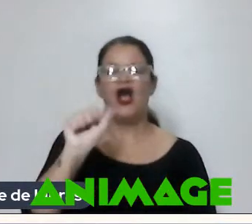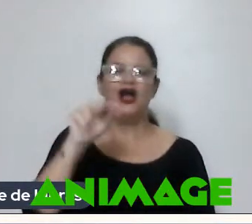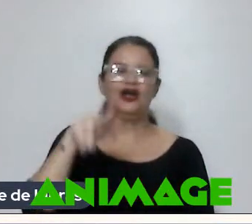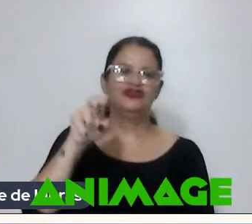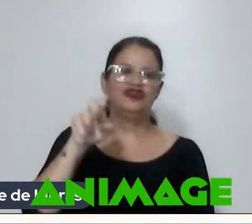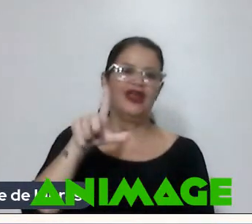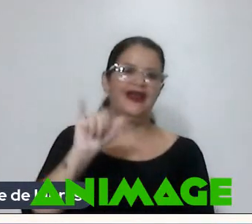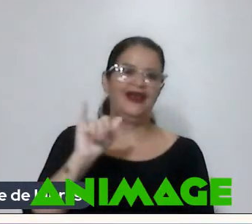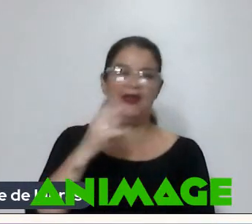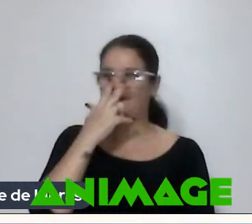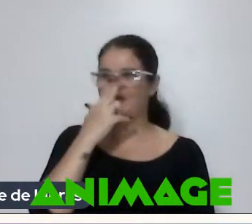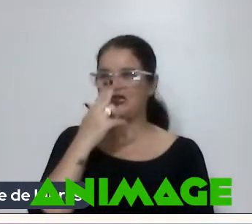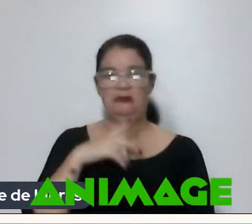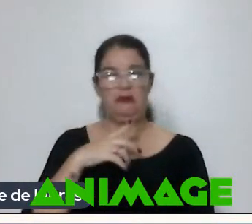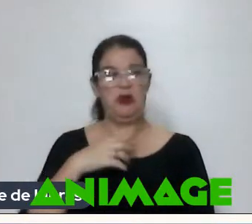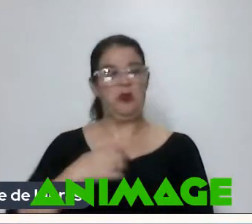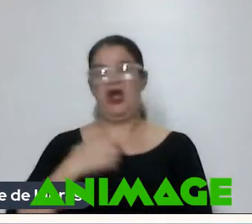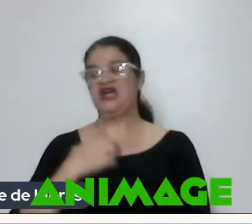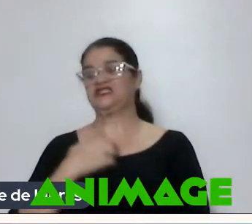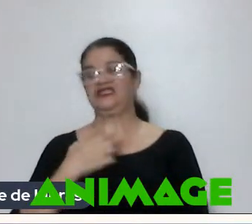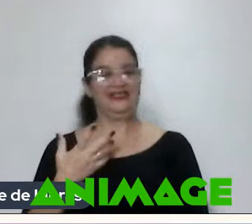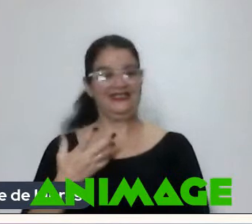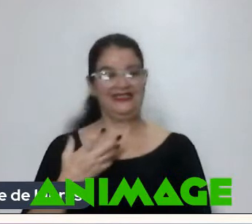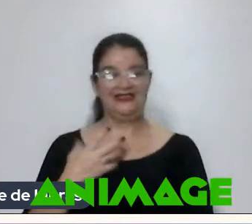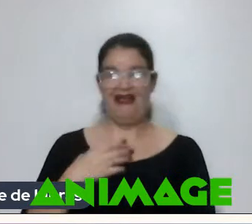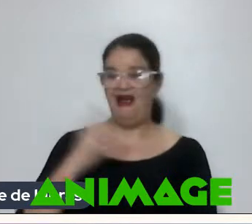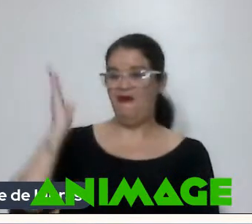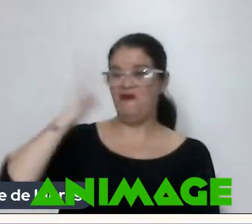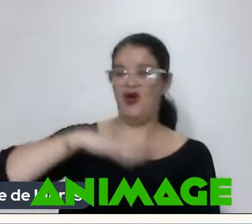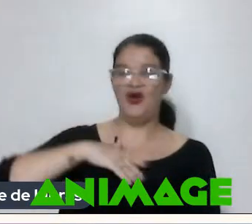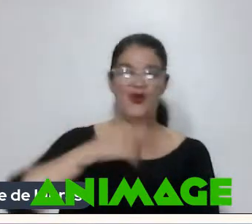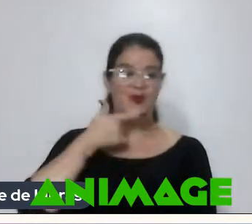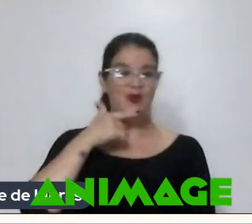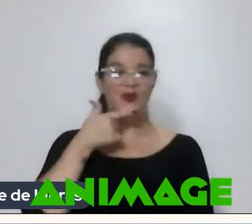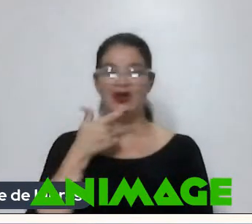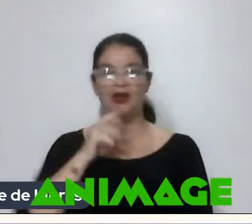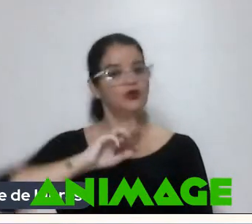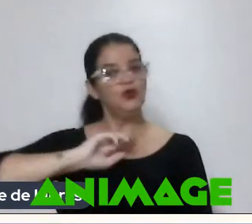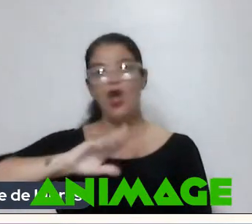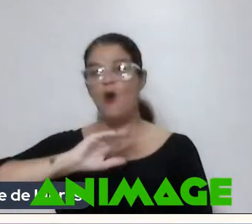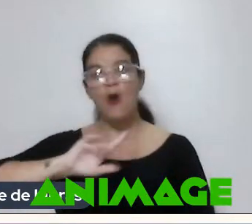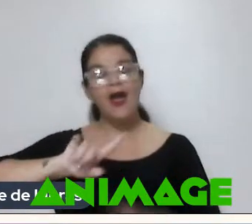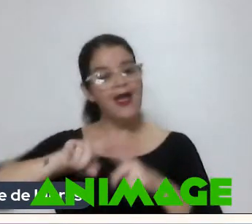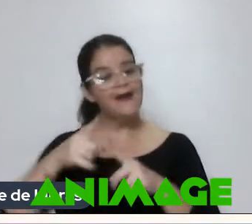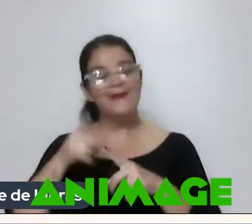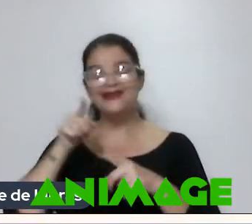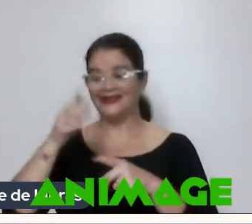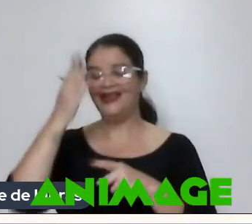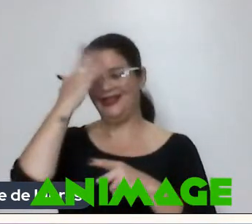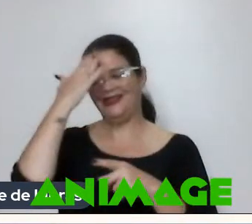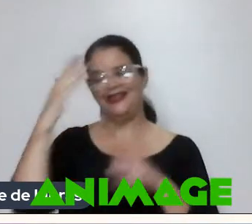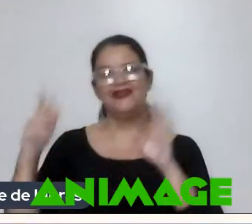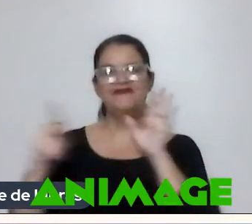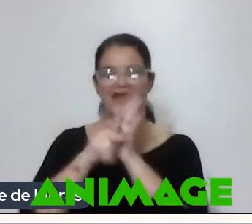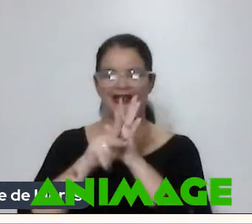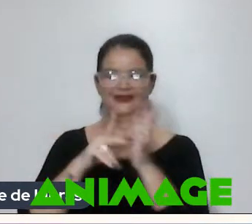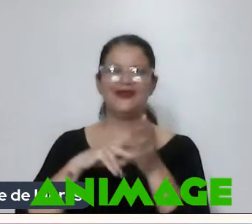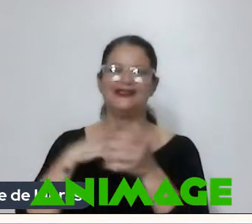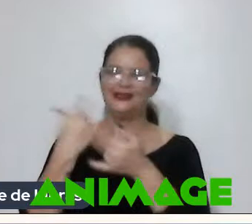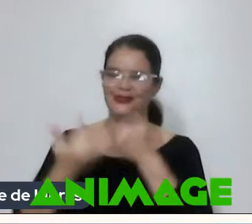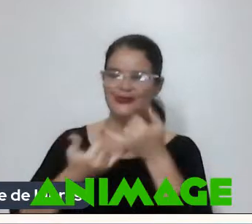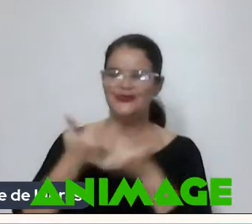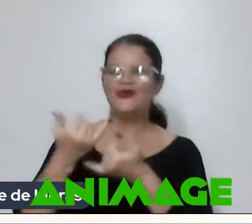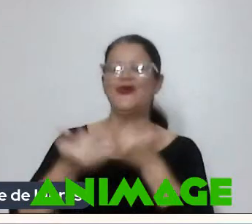Meio Ranzins ali Sabe Um mal-humorado Que não é Mas ele também entende Que isso faz parte Do jogo da história